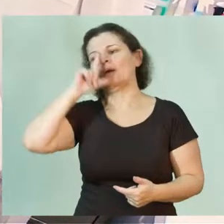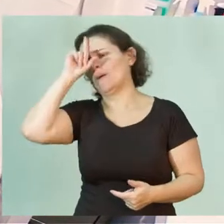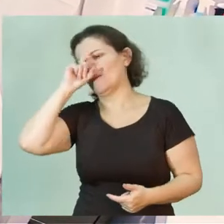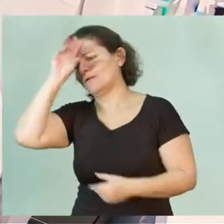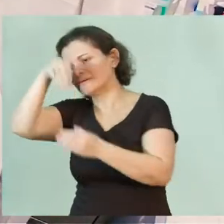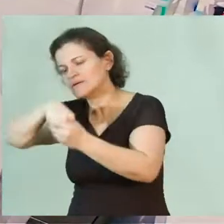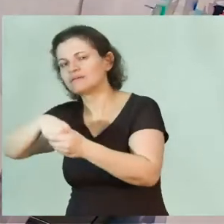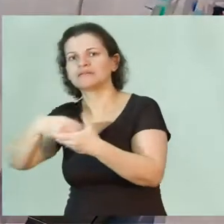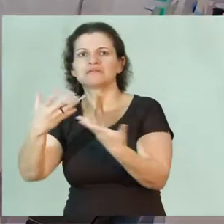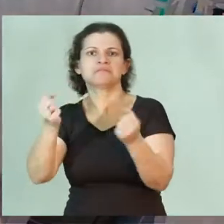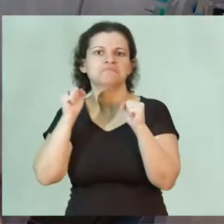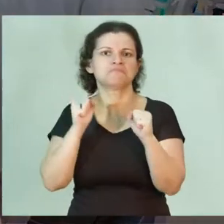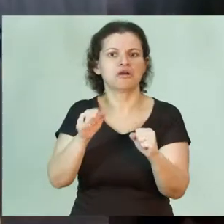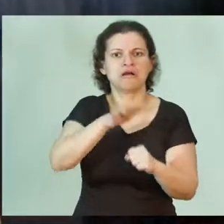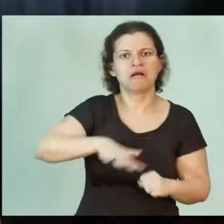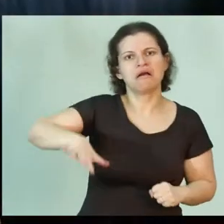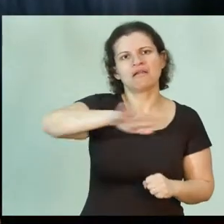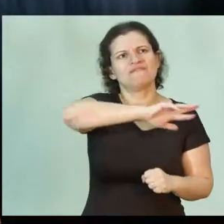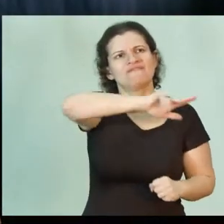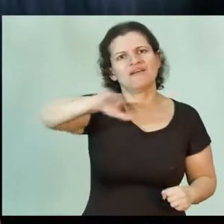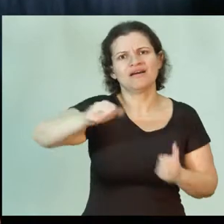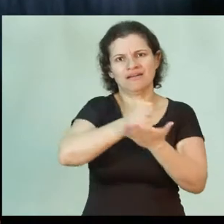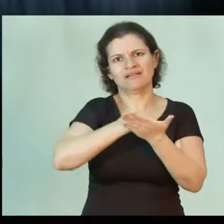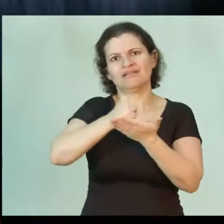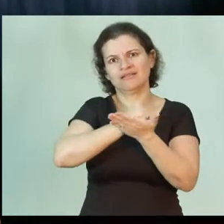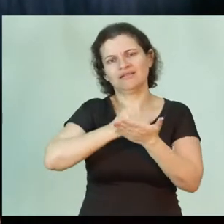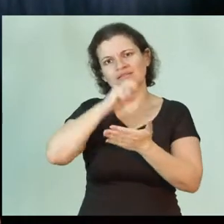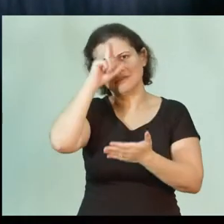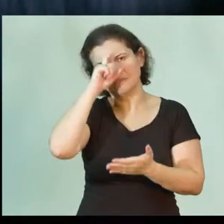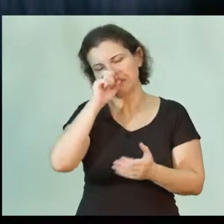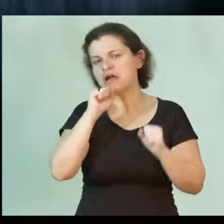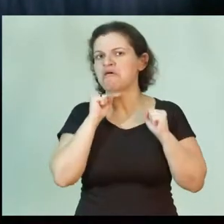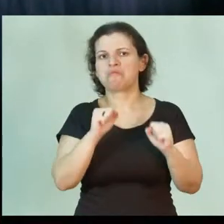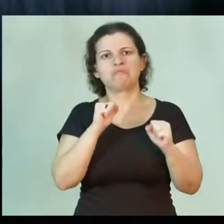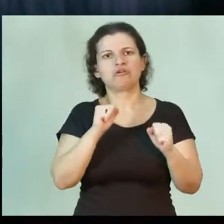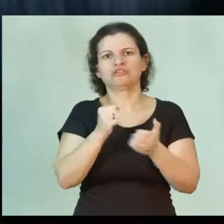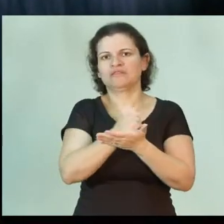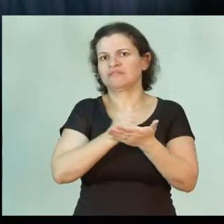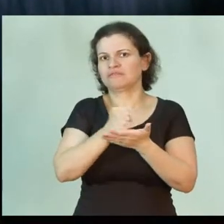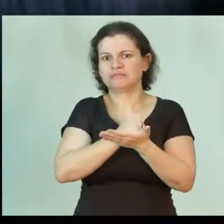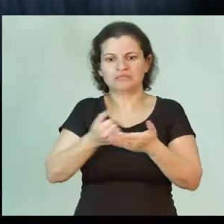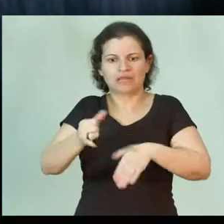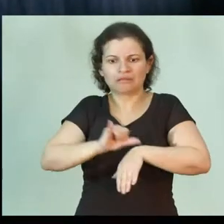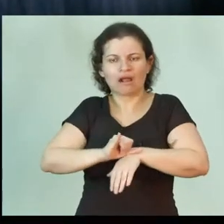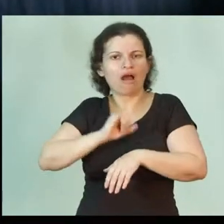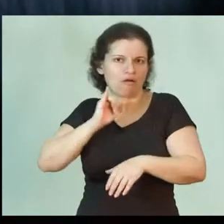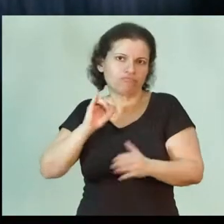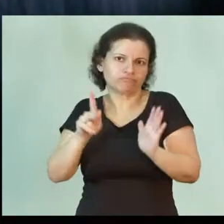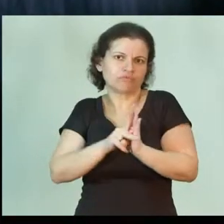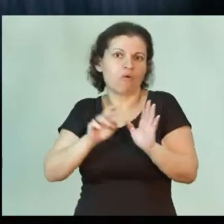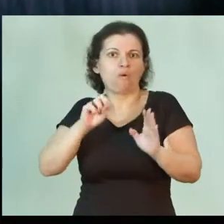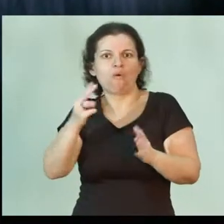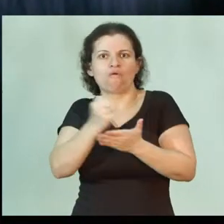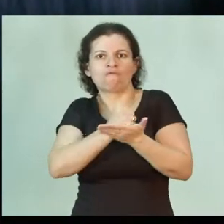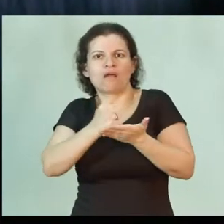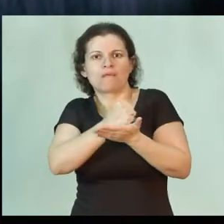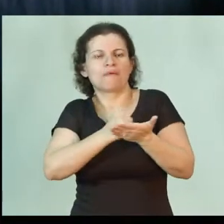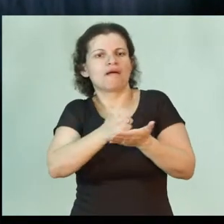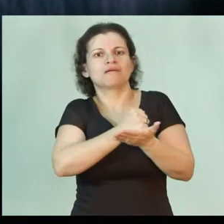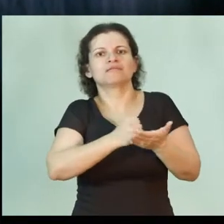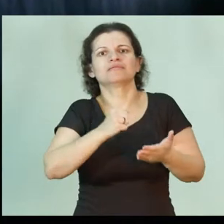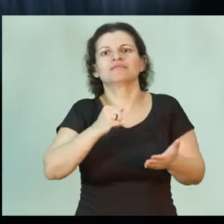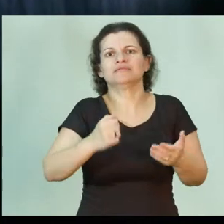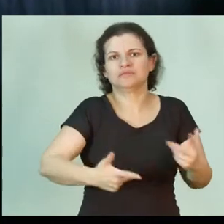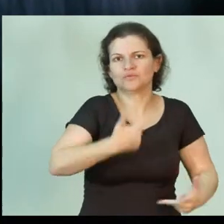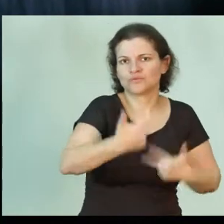Tanto no hospital, nas várias áreas da farmácia hospitalar, seja ela na farmácia central propriamente dita, nas farmácias